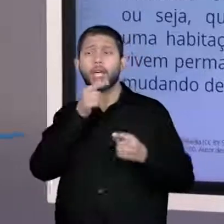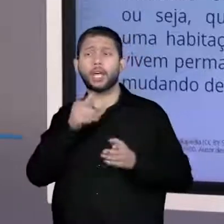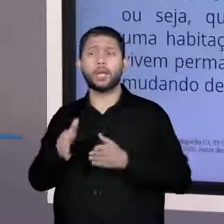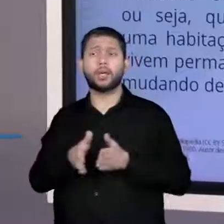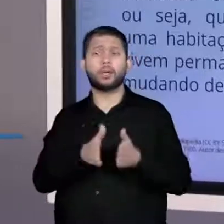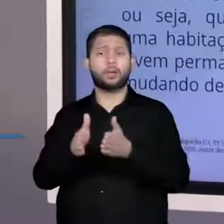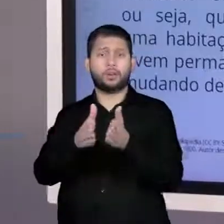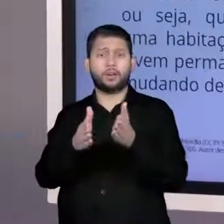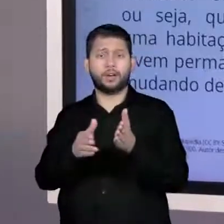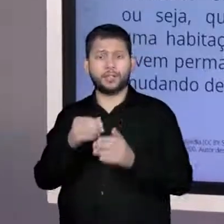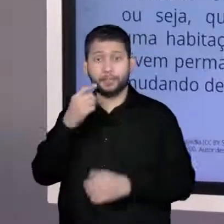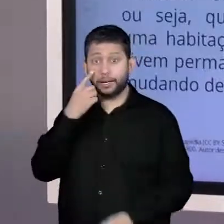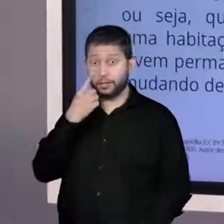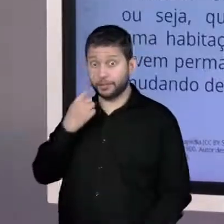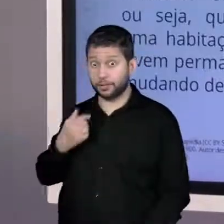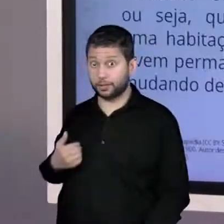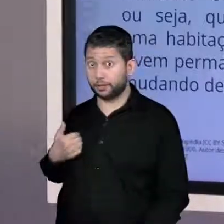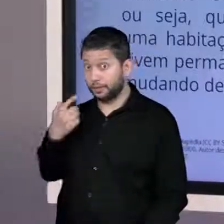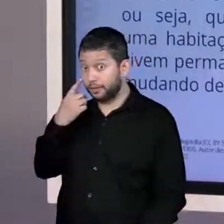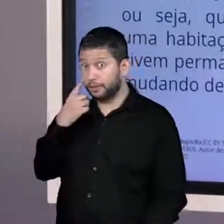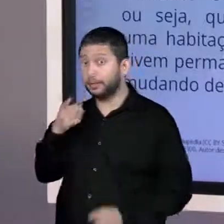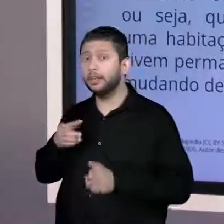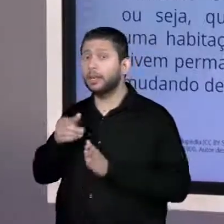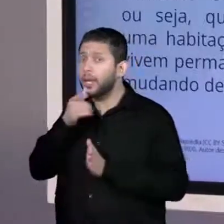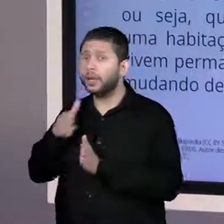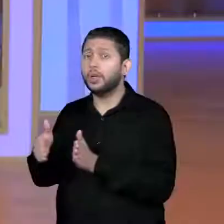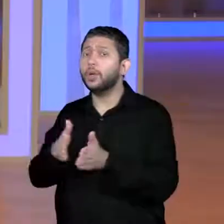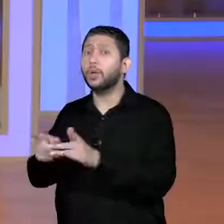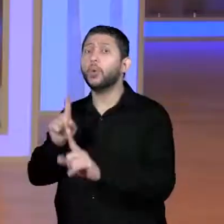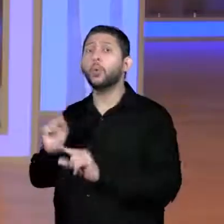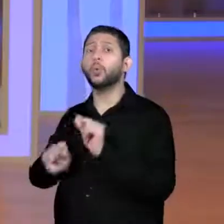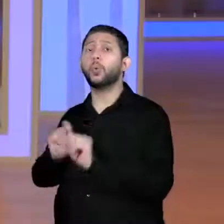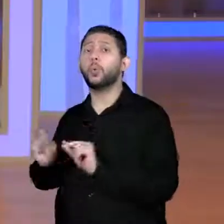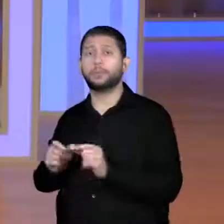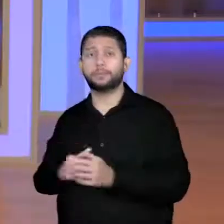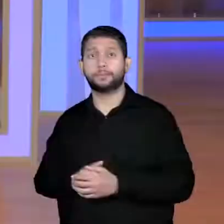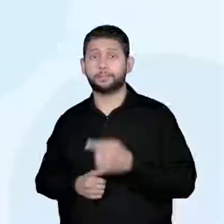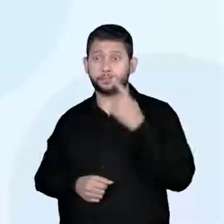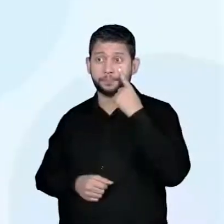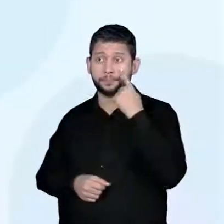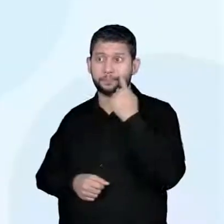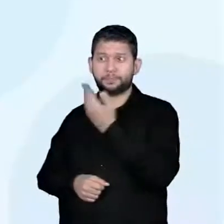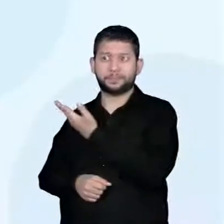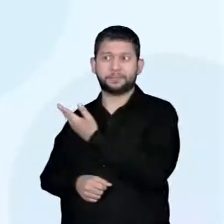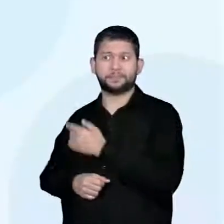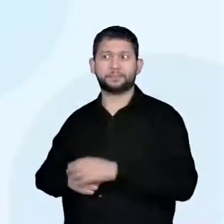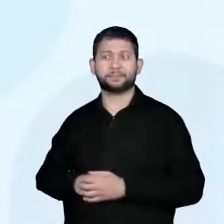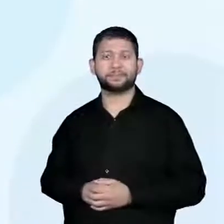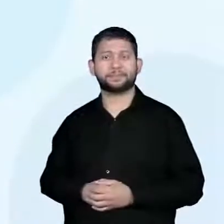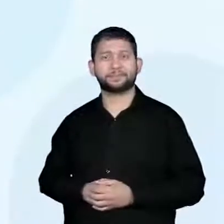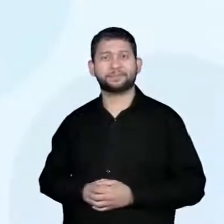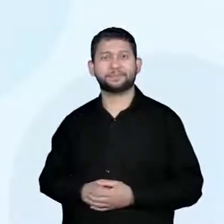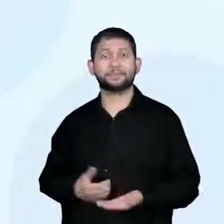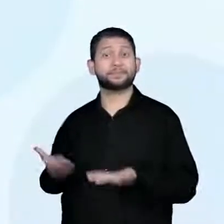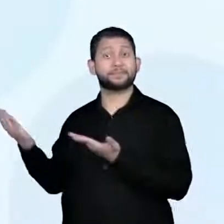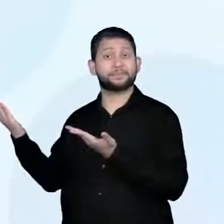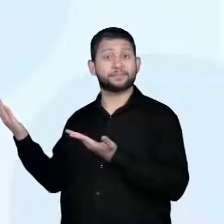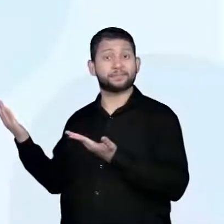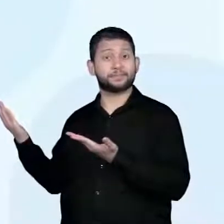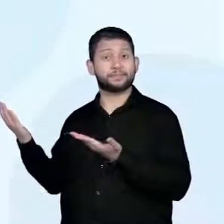Você vai, daqui a pouco você vai descobrir. Vamos acompanhar comigo aqui, vem cá. Na tela. Trouxe aqui